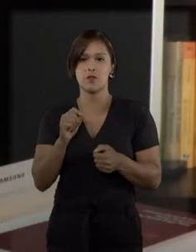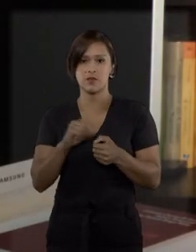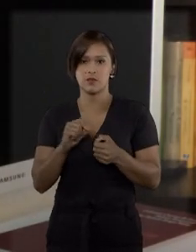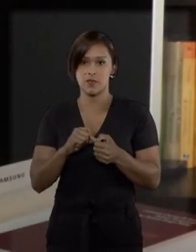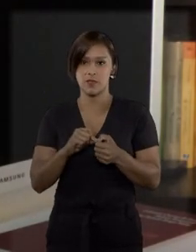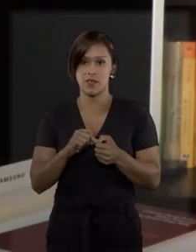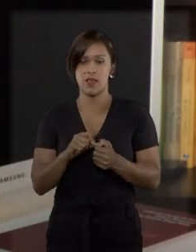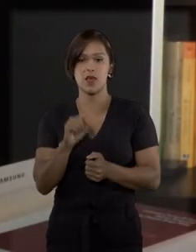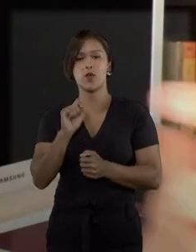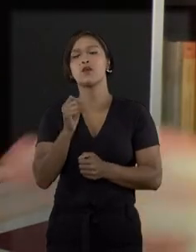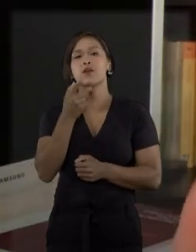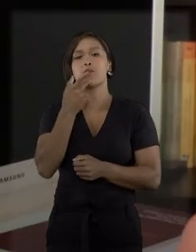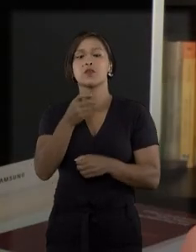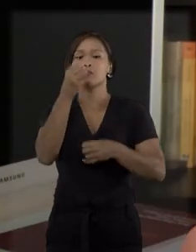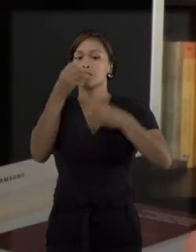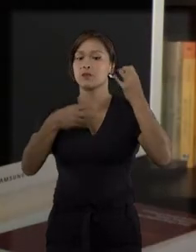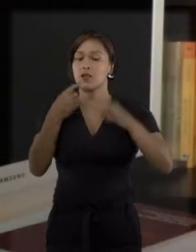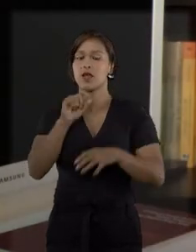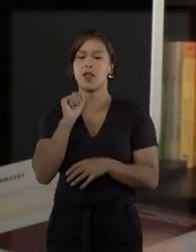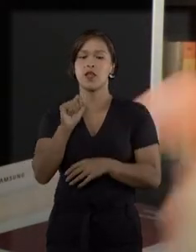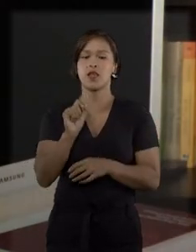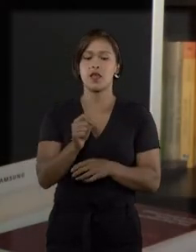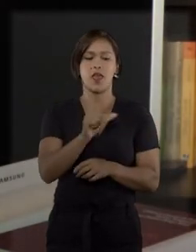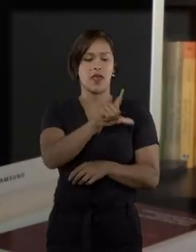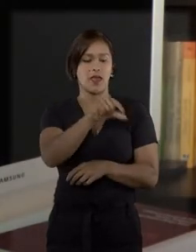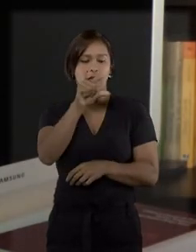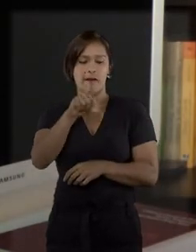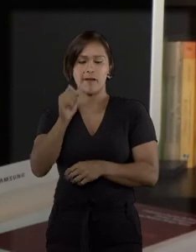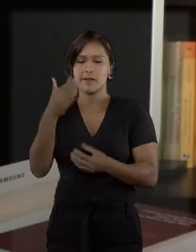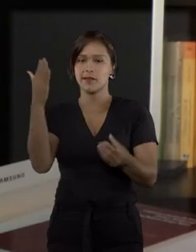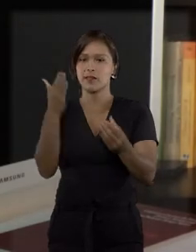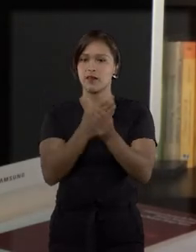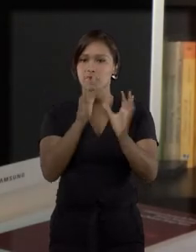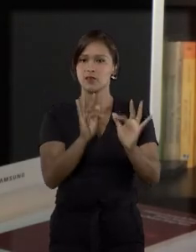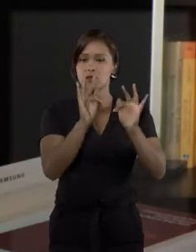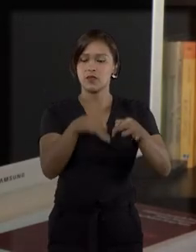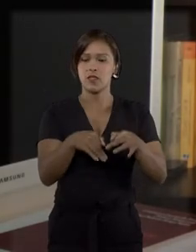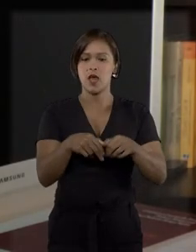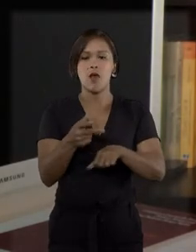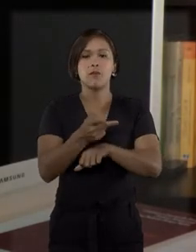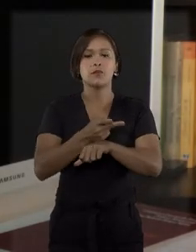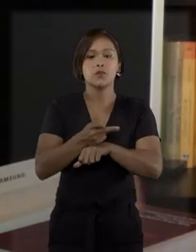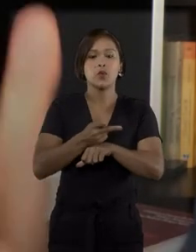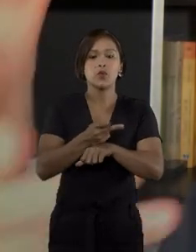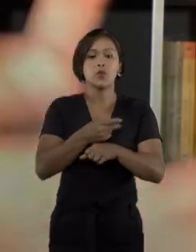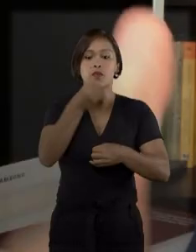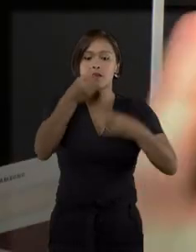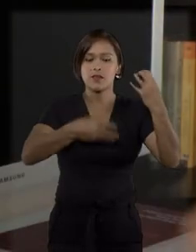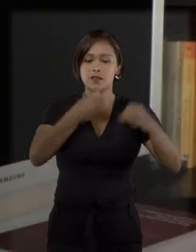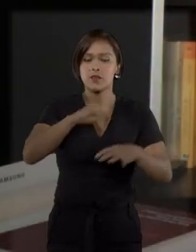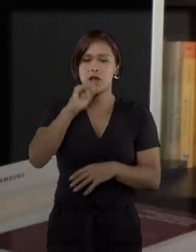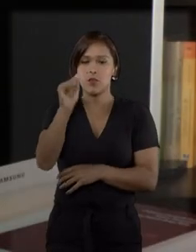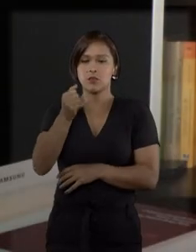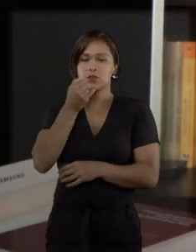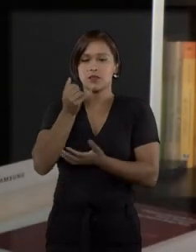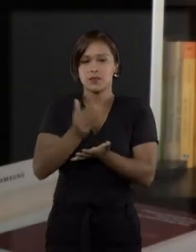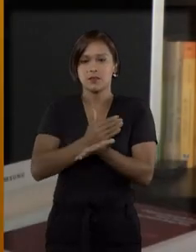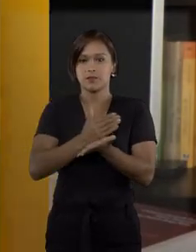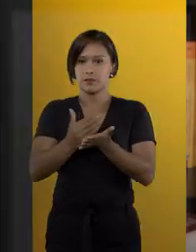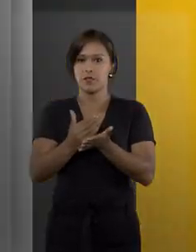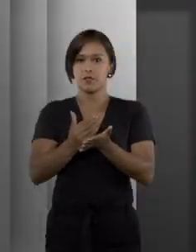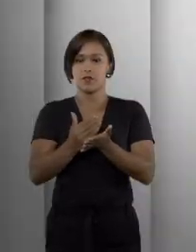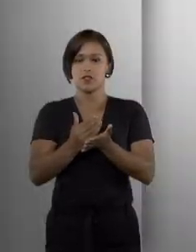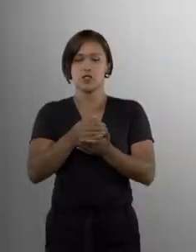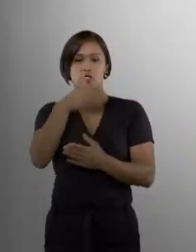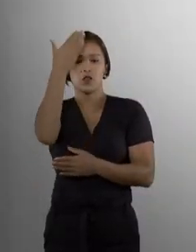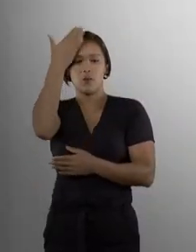em cada situação concreta se busca mensurar essa chance a partir de elementos fáticos.